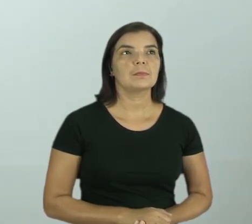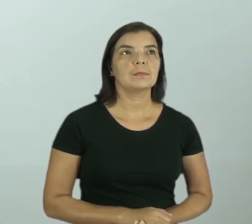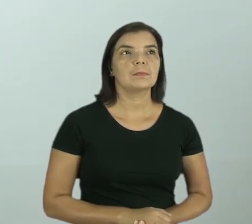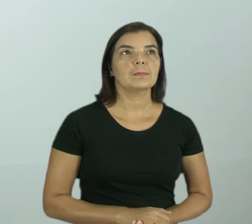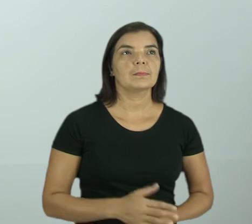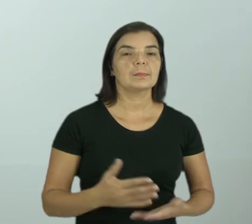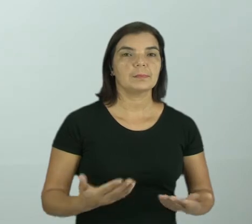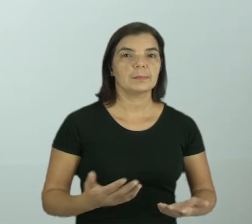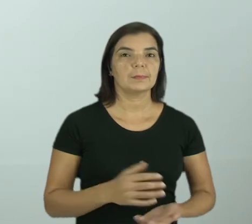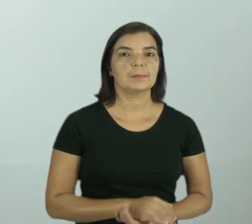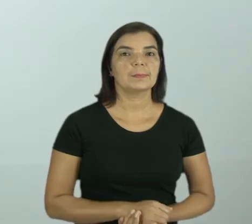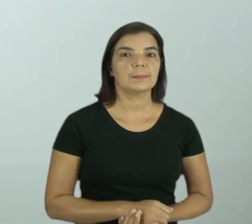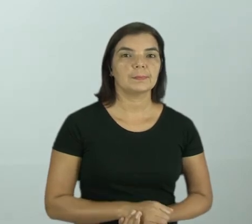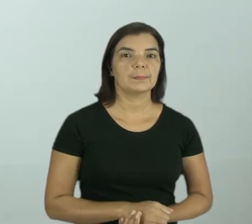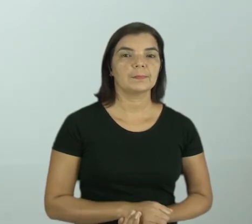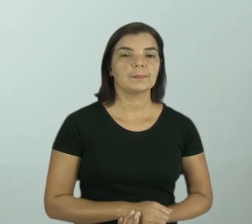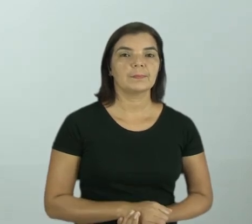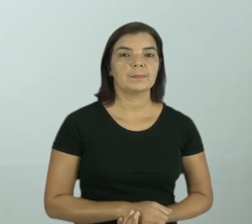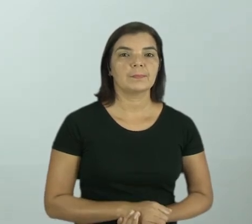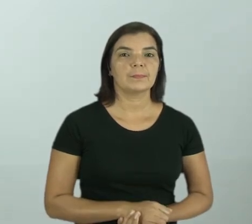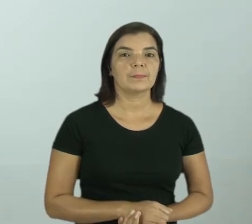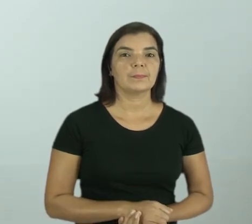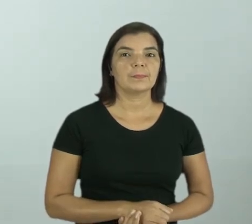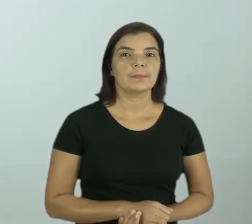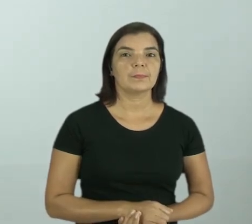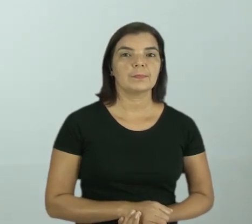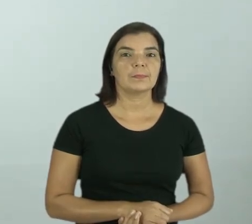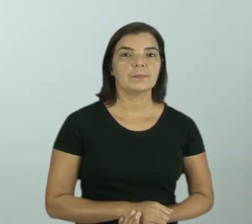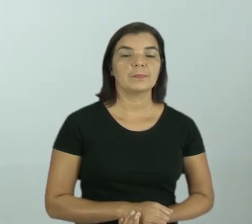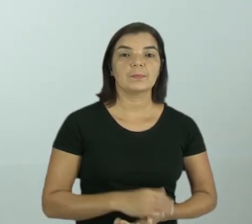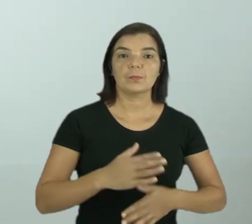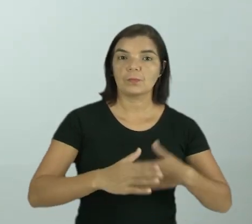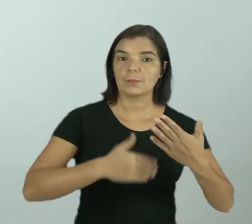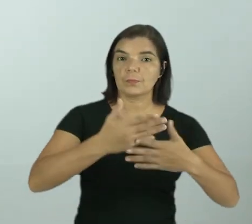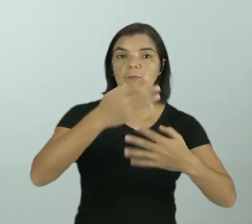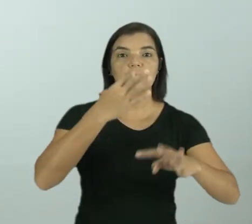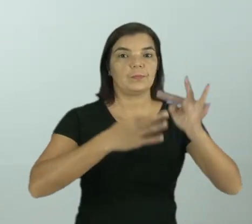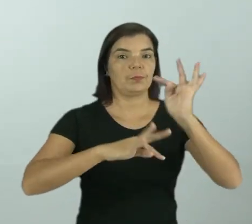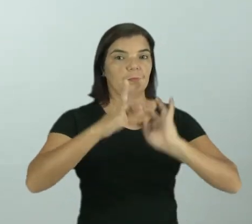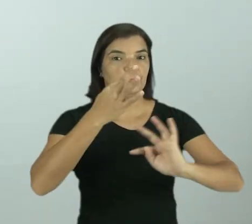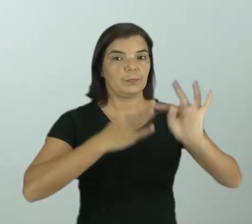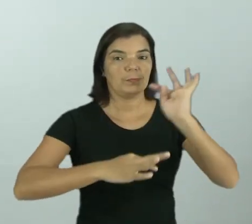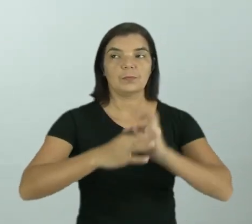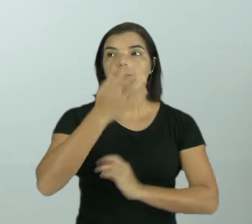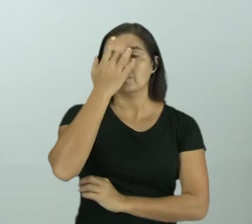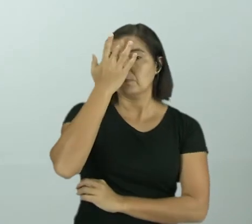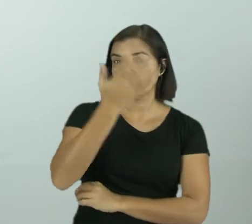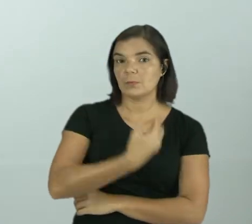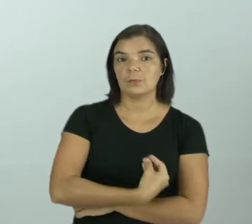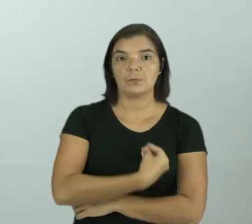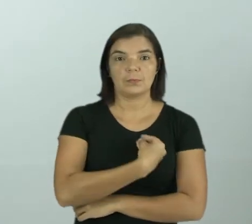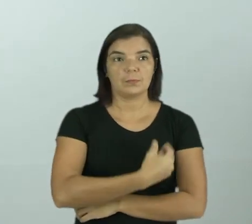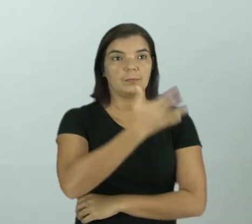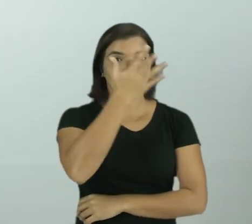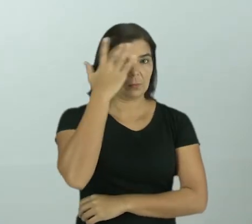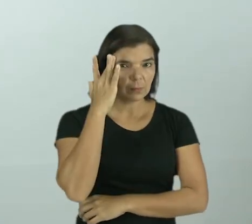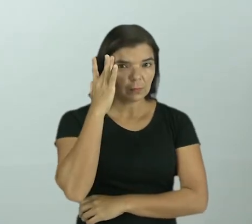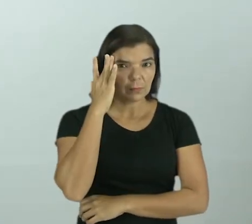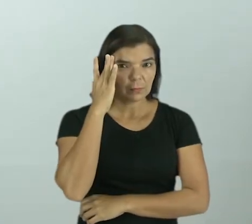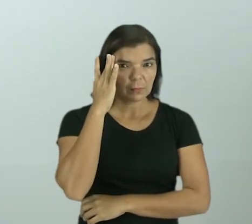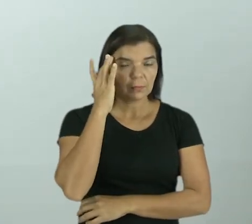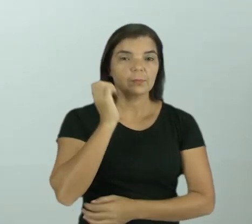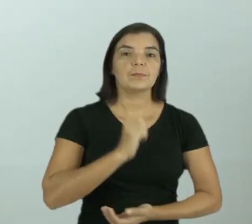Isso. Está aqui. O avanço da tecnologia facilitou a vida das pessoas